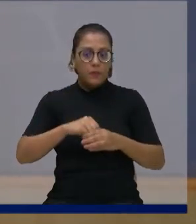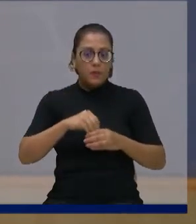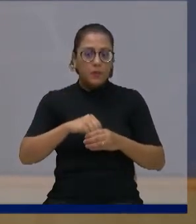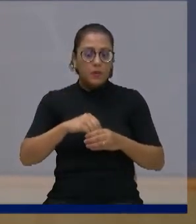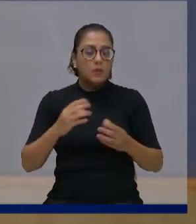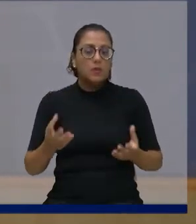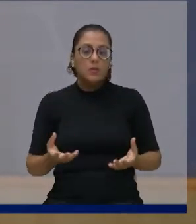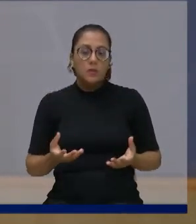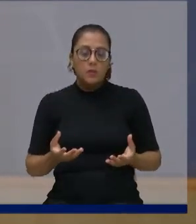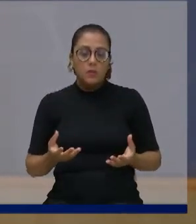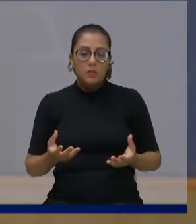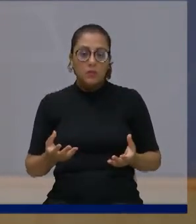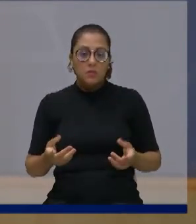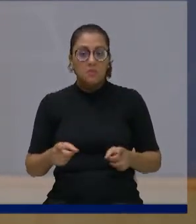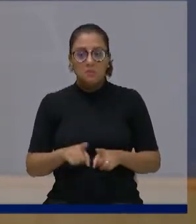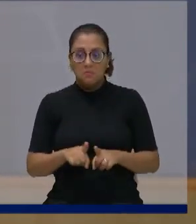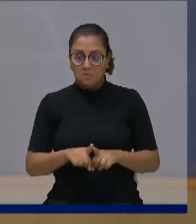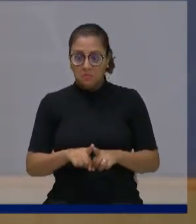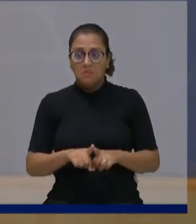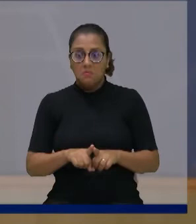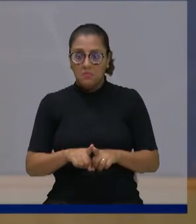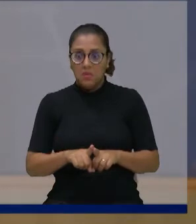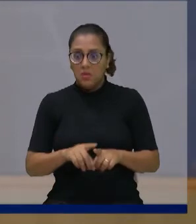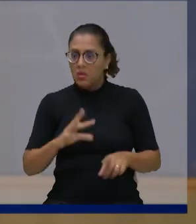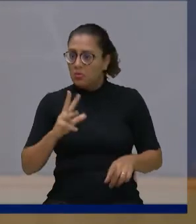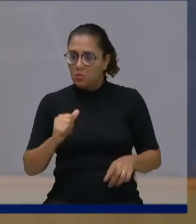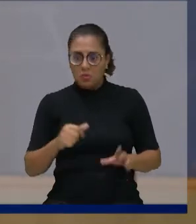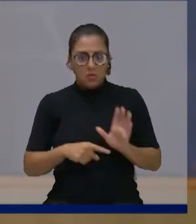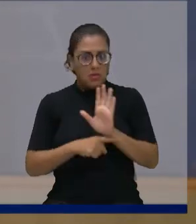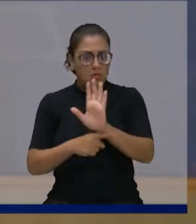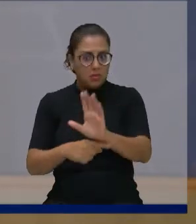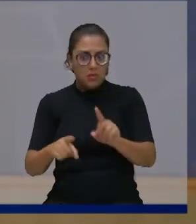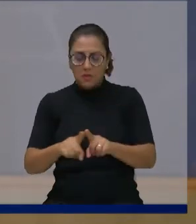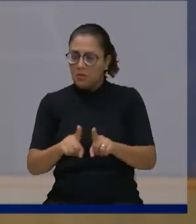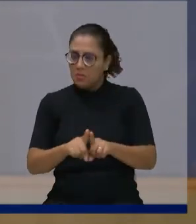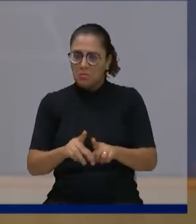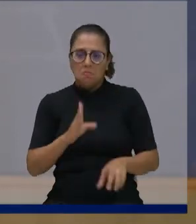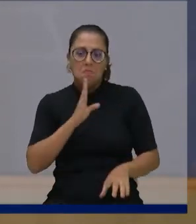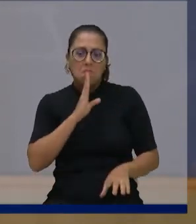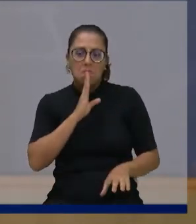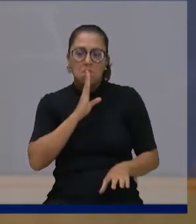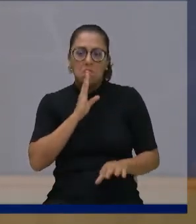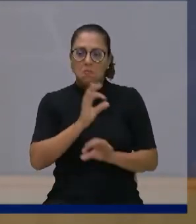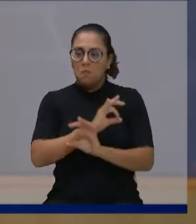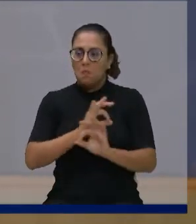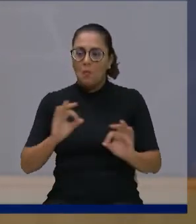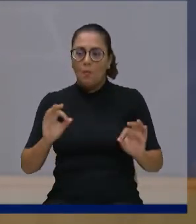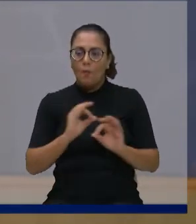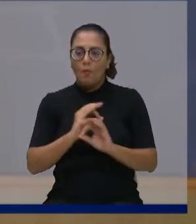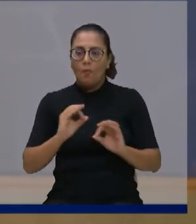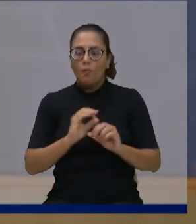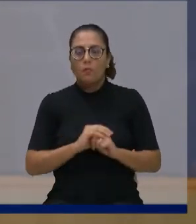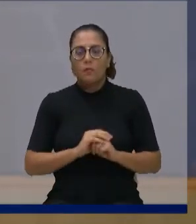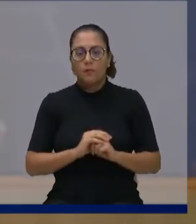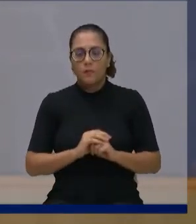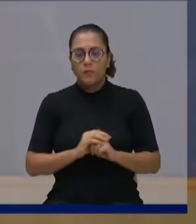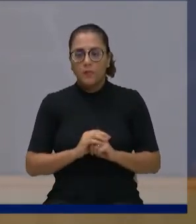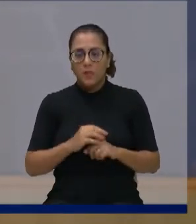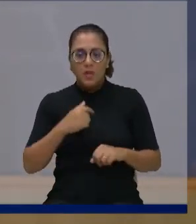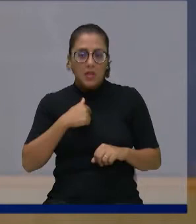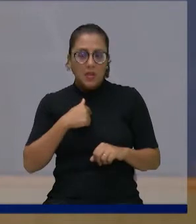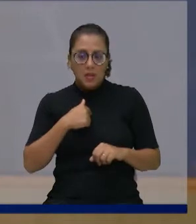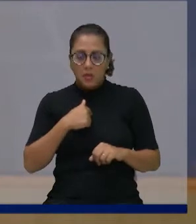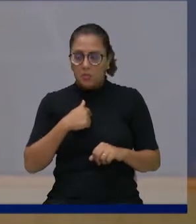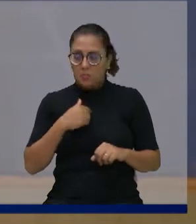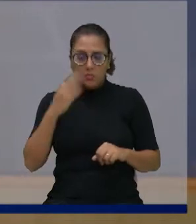Inclusive, os da base de apoio. Também não sabiam. Porque eu ainda, que não sou da base, talvez se